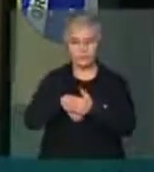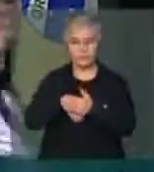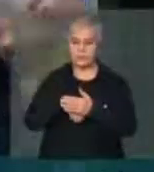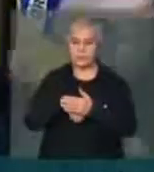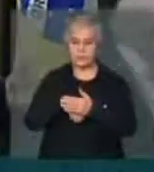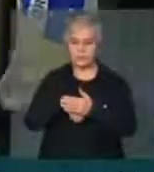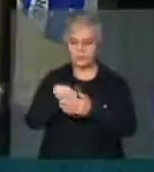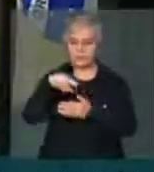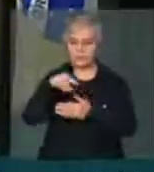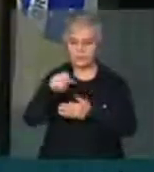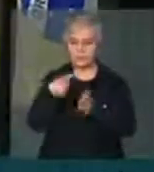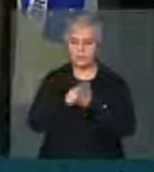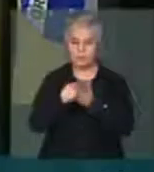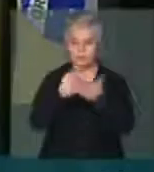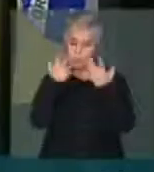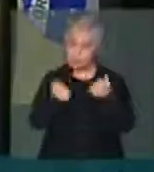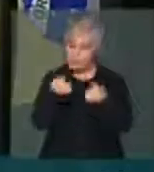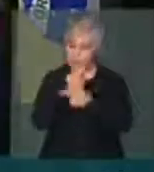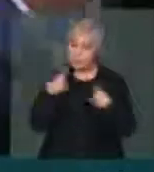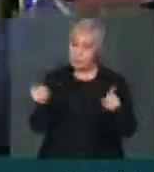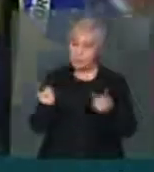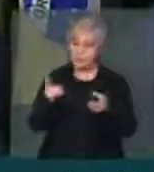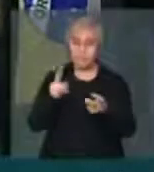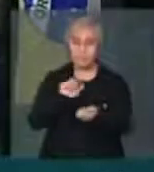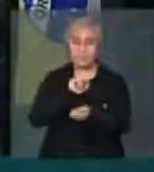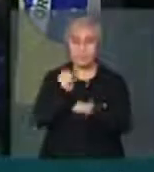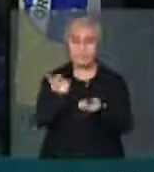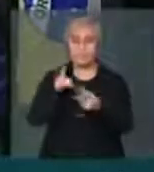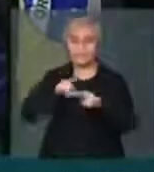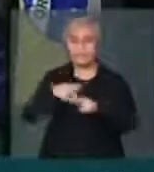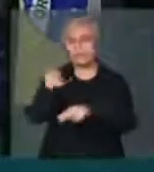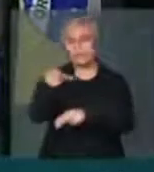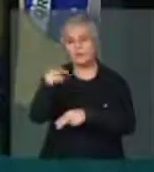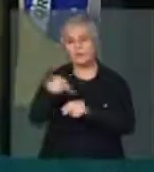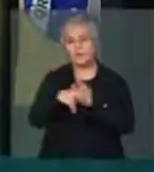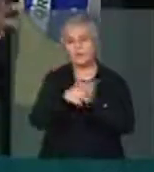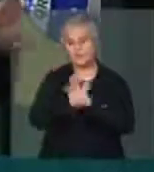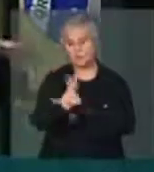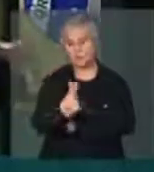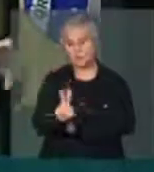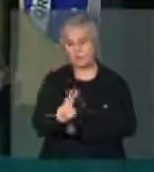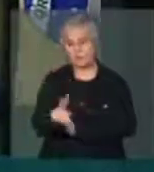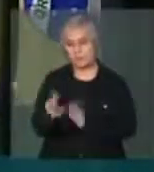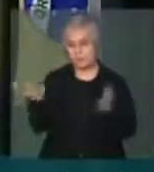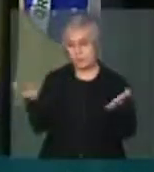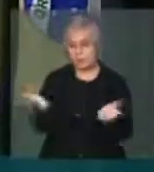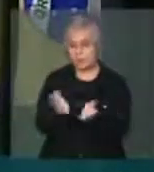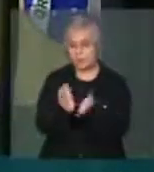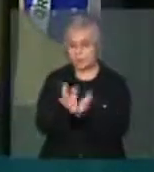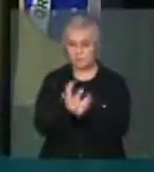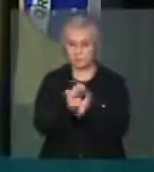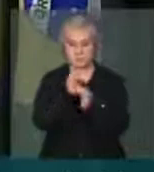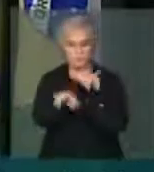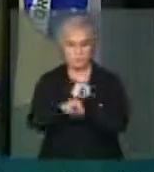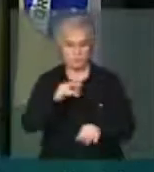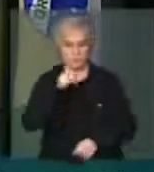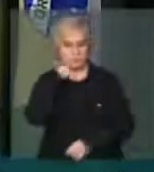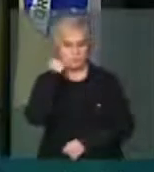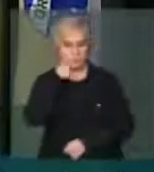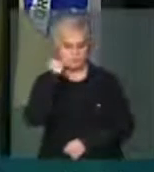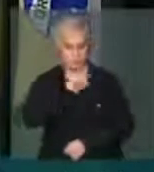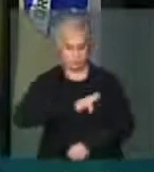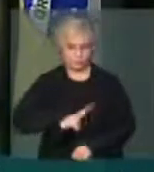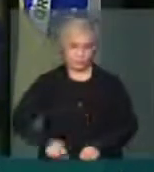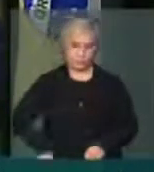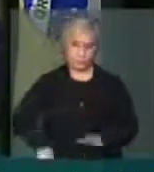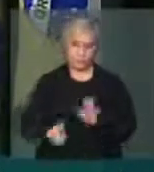prisões ilegais na Venezuela. Com a notícia de que agora senadores da República, que representam